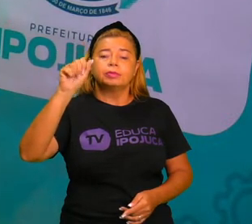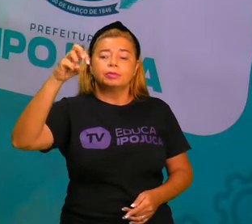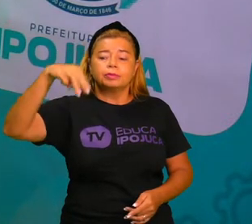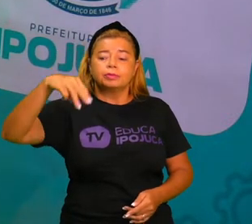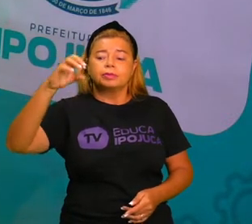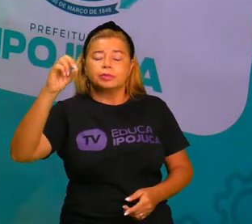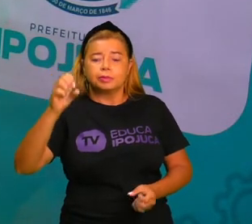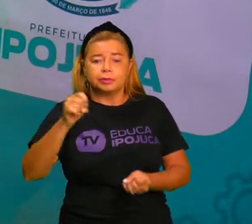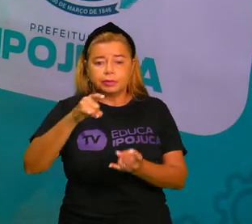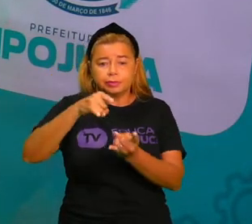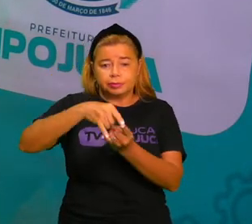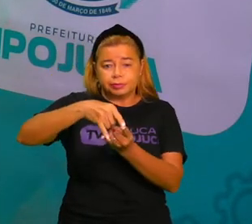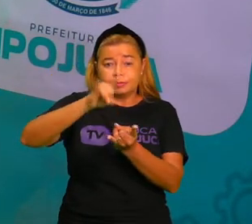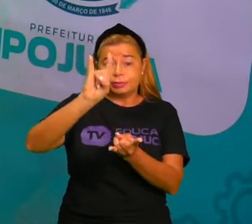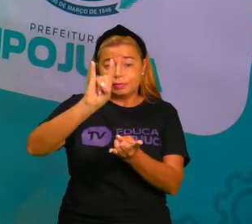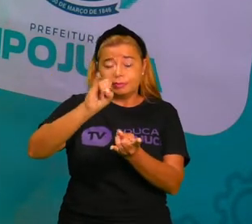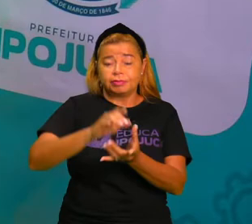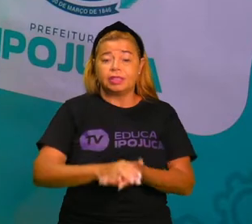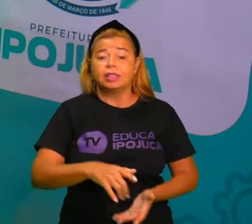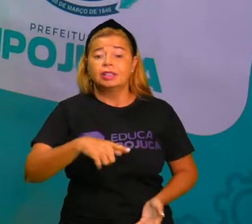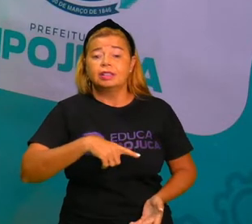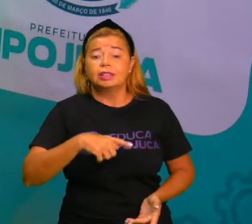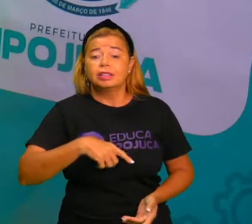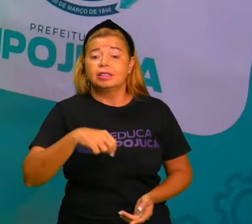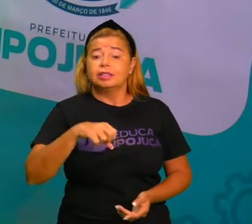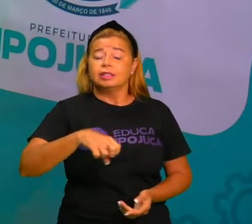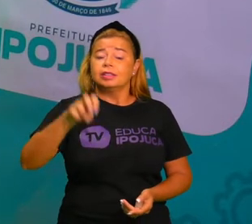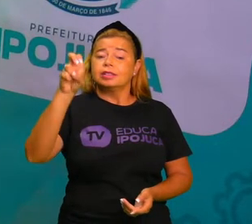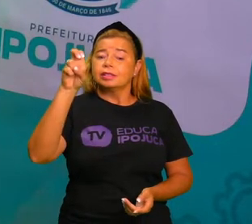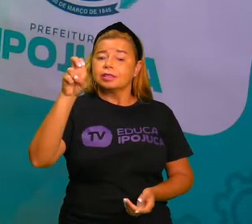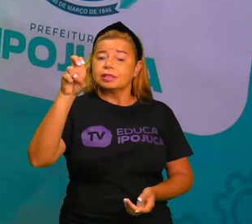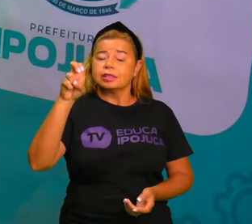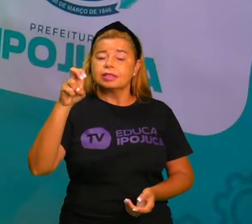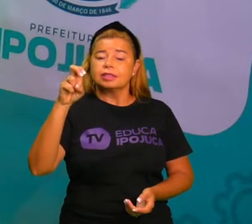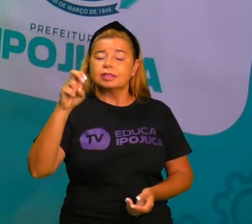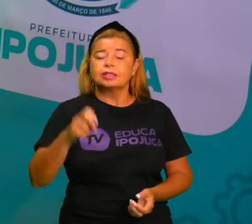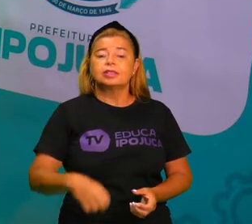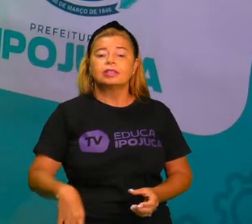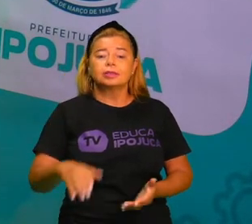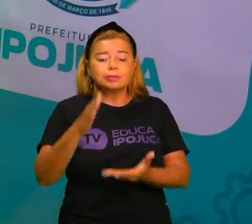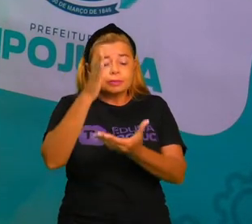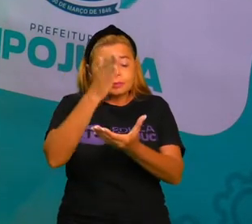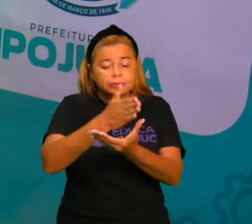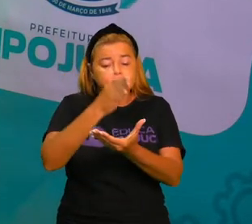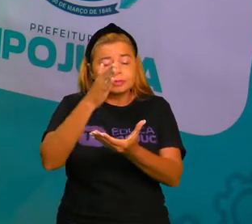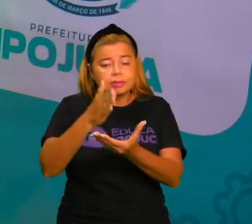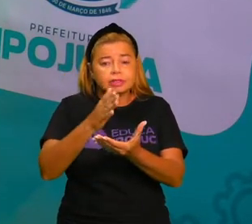quatro, cinco. Cinco sílabas. Como foi fácil? Como é fácil descobrir? Baixa.